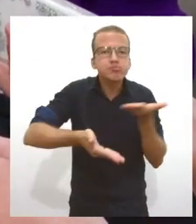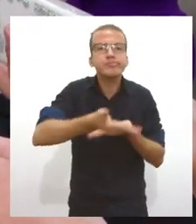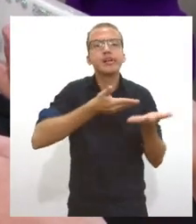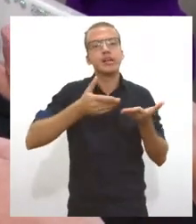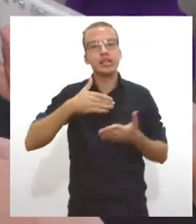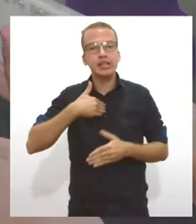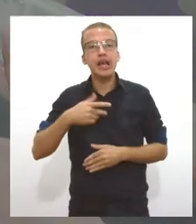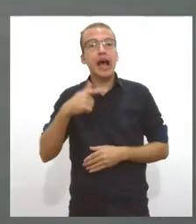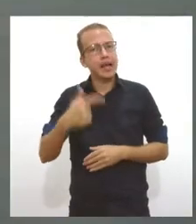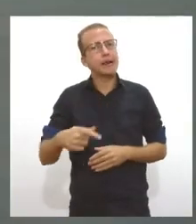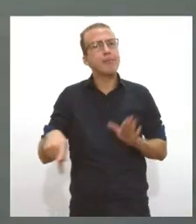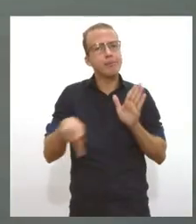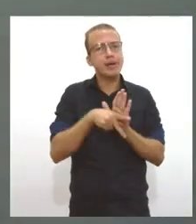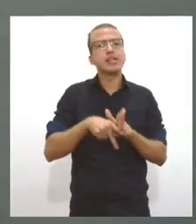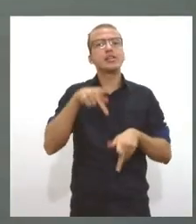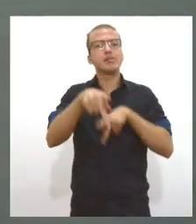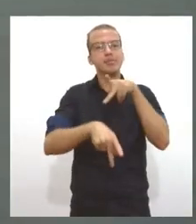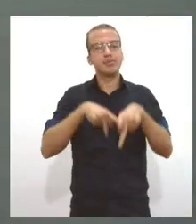é a casa do povo.